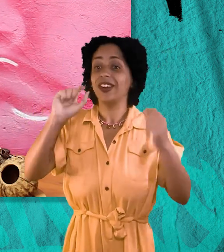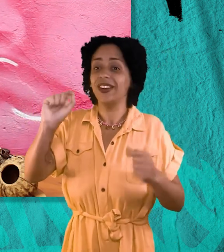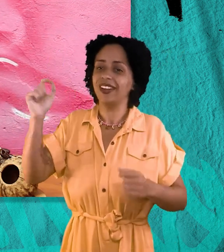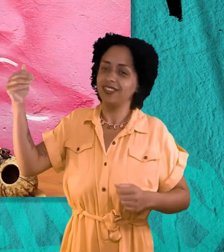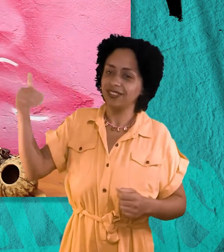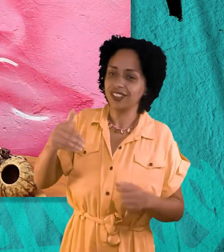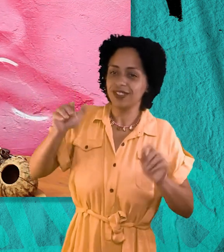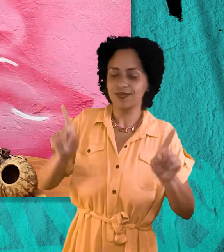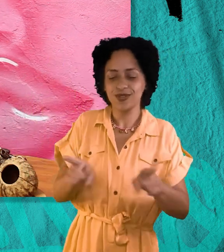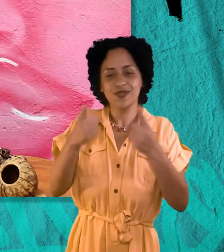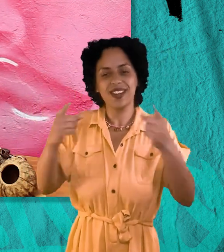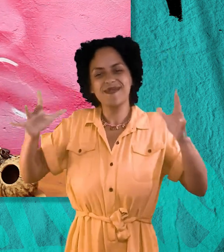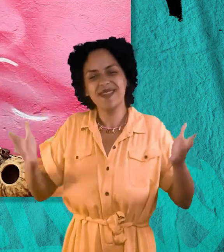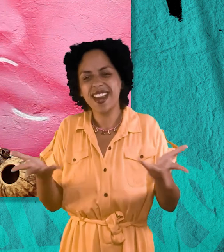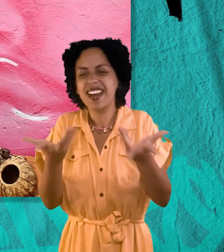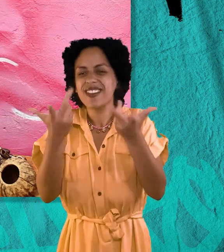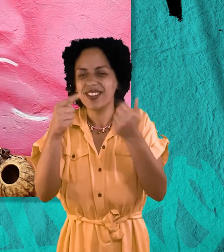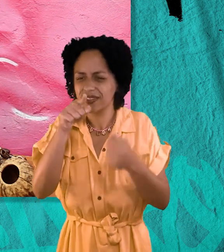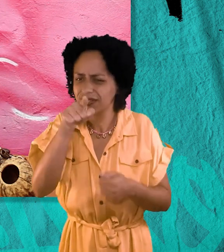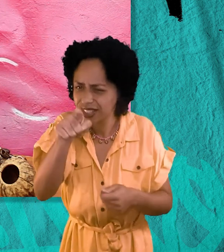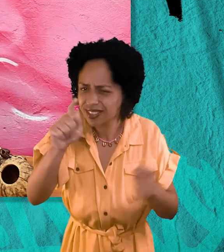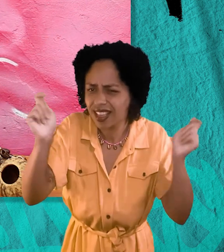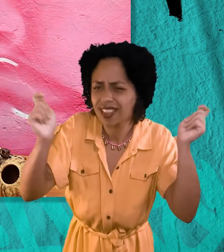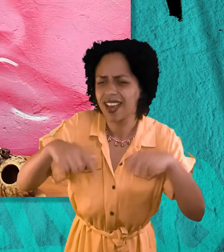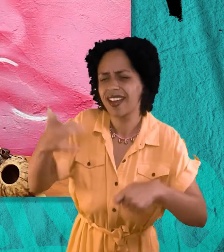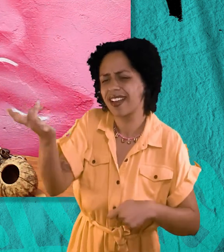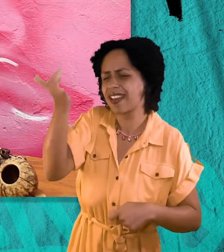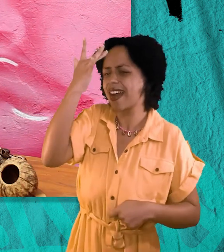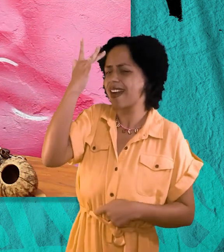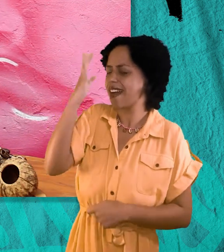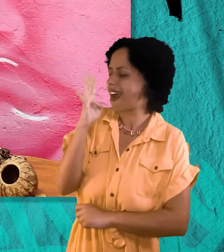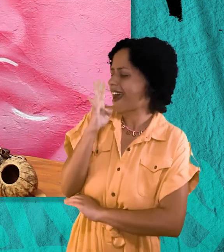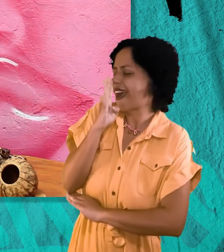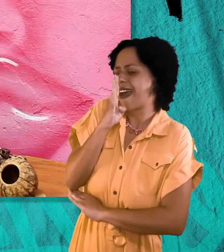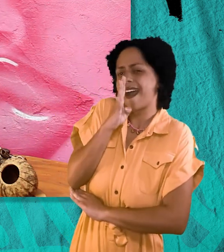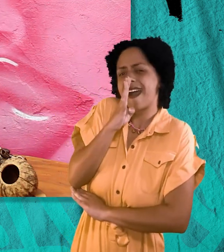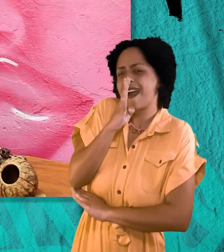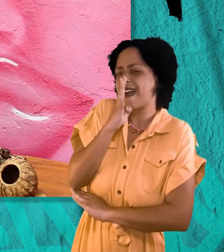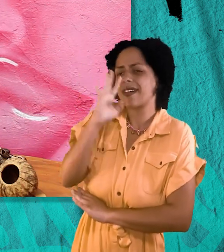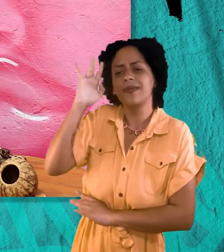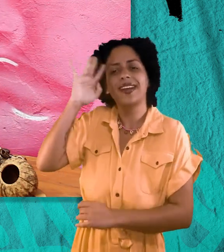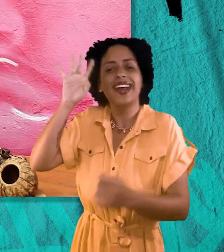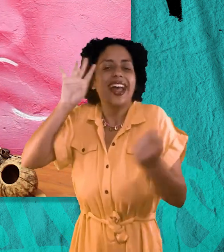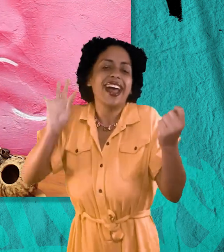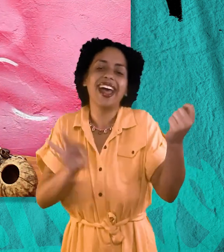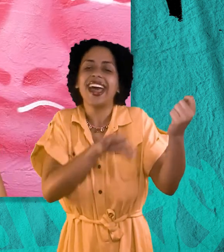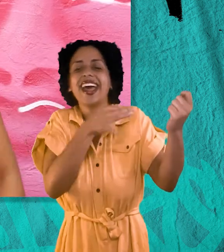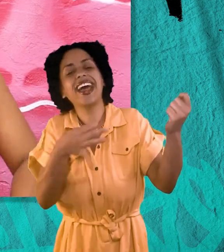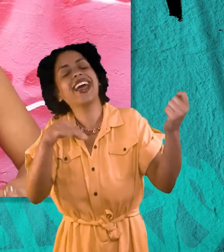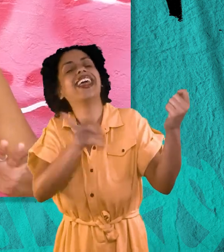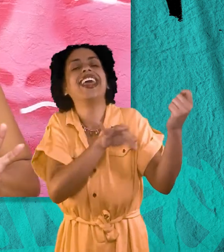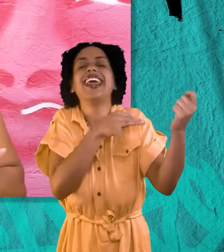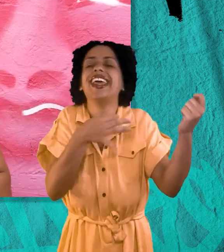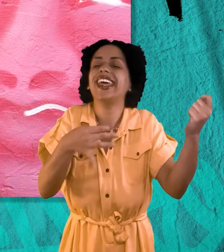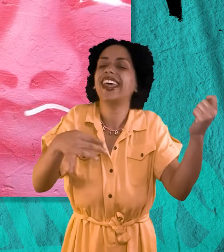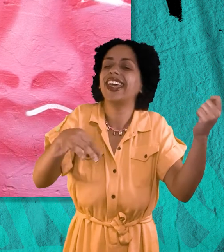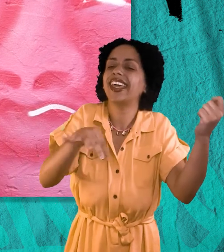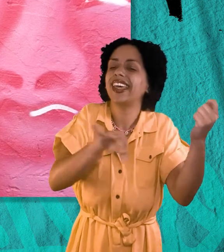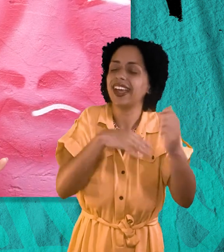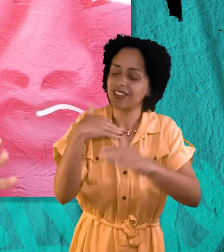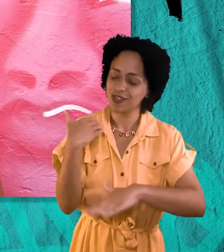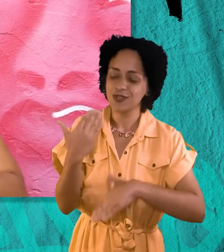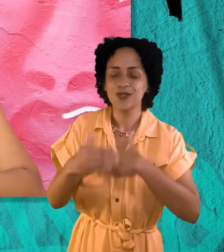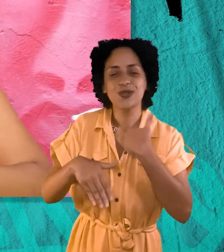com grande maestria. Maria um talento admirável, talvez nem ela mesma soubesse disso. E o tempo foi